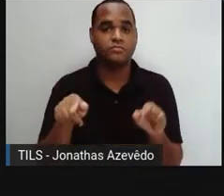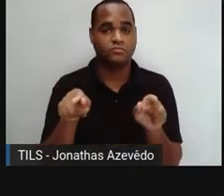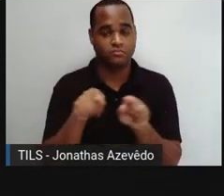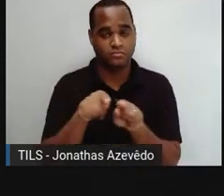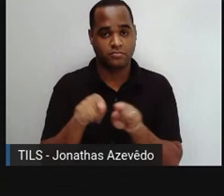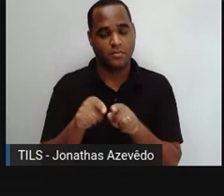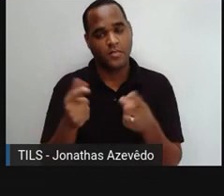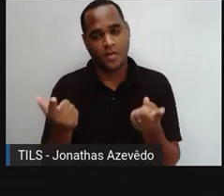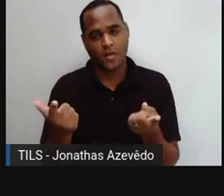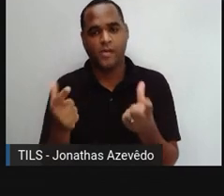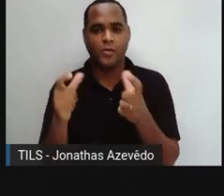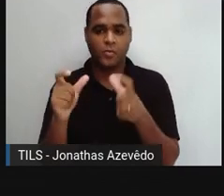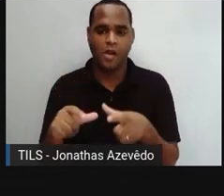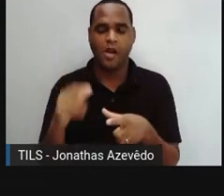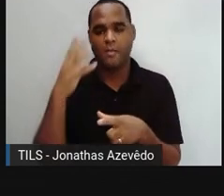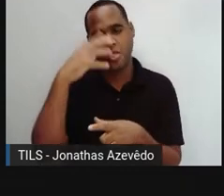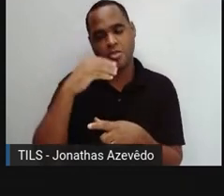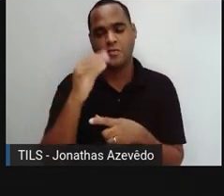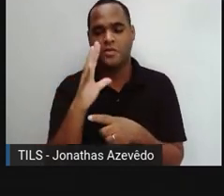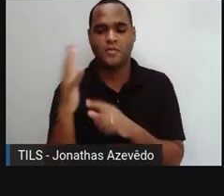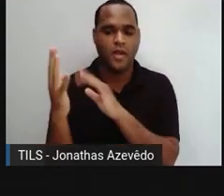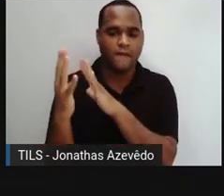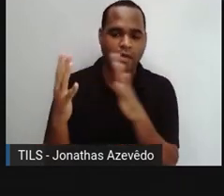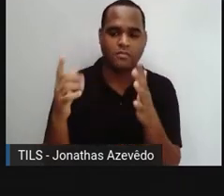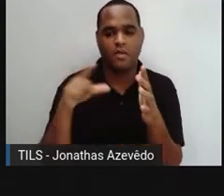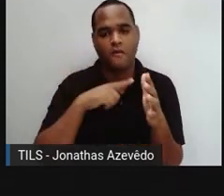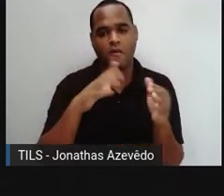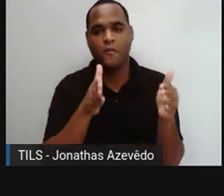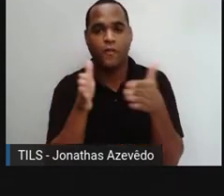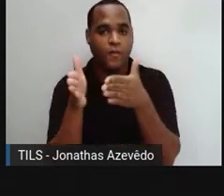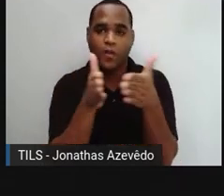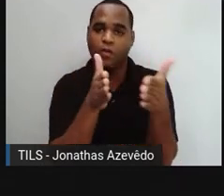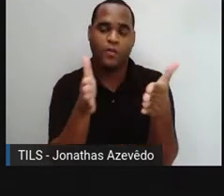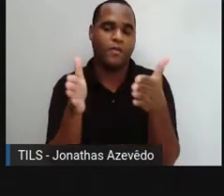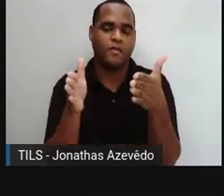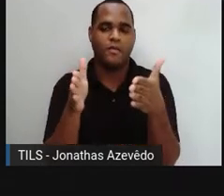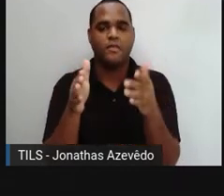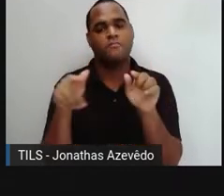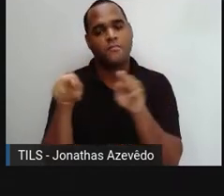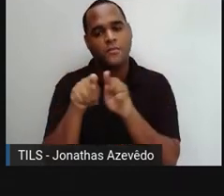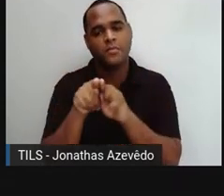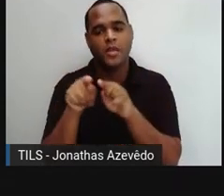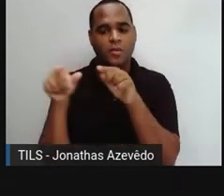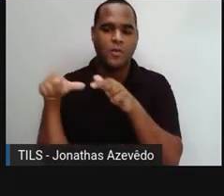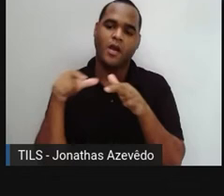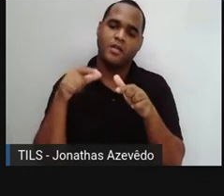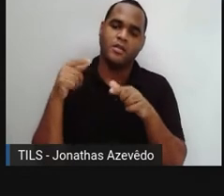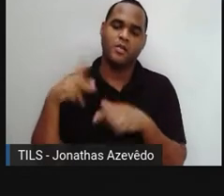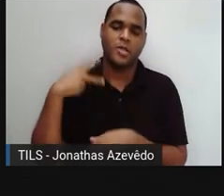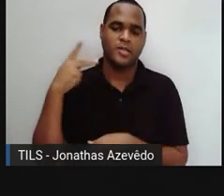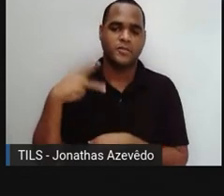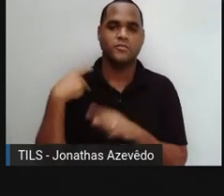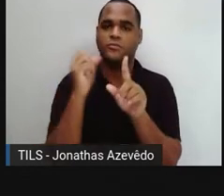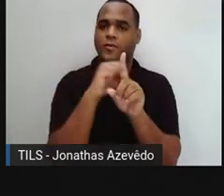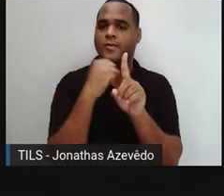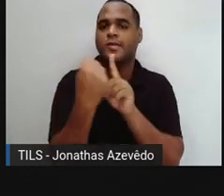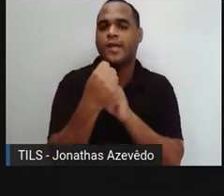se é um lugar, se é uma floresta, se tem rio, e também respeito de aspectos políticos, sociais,